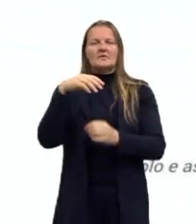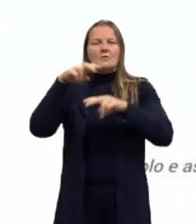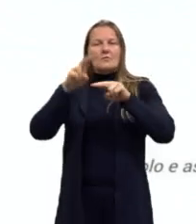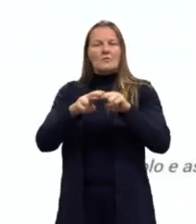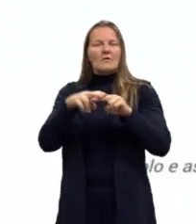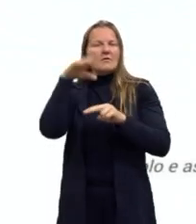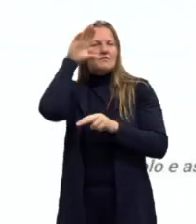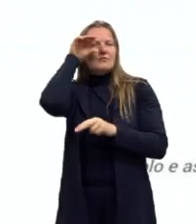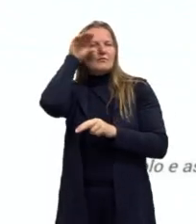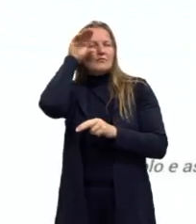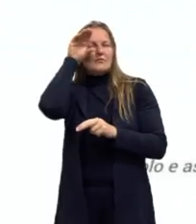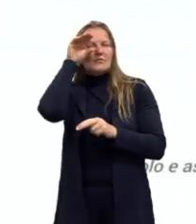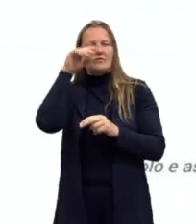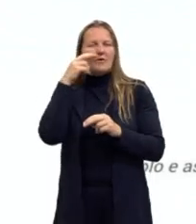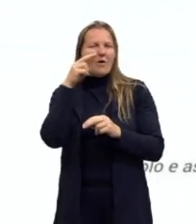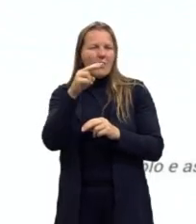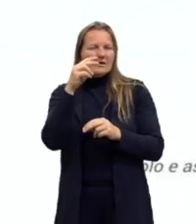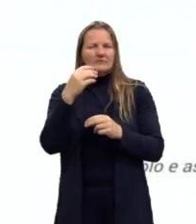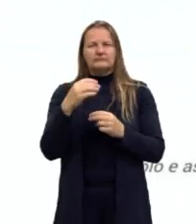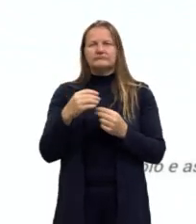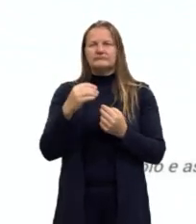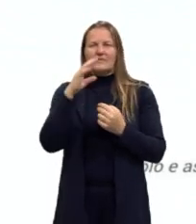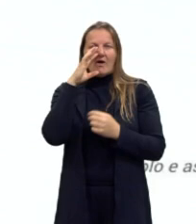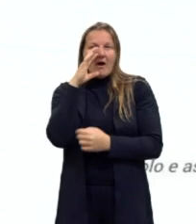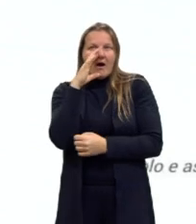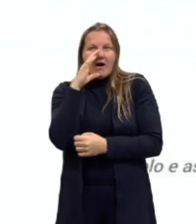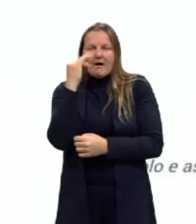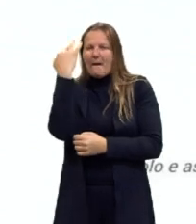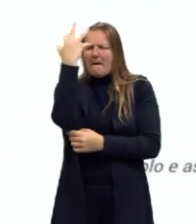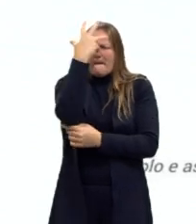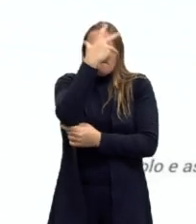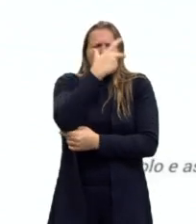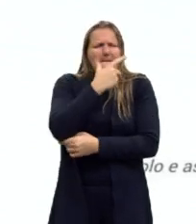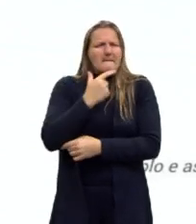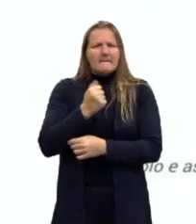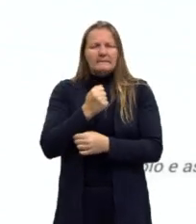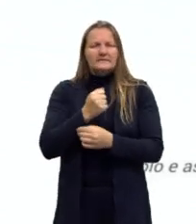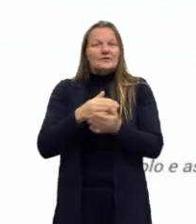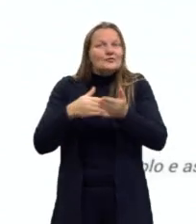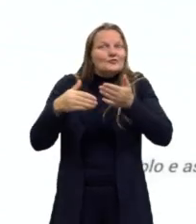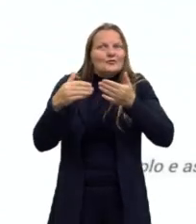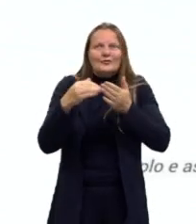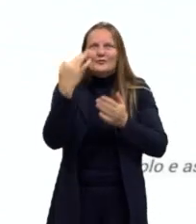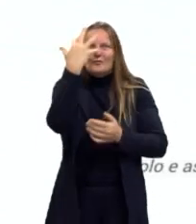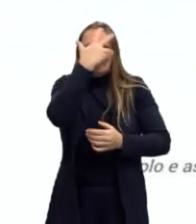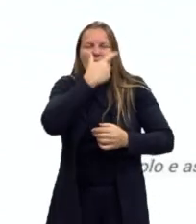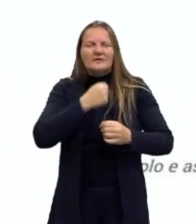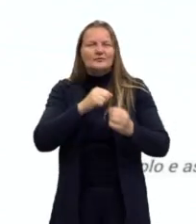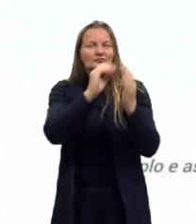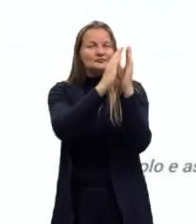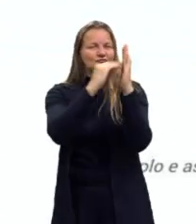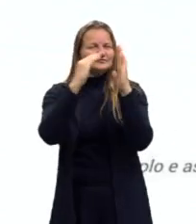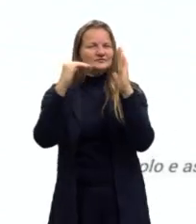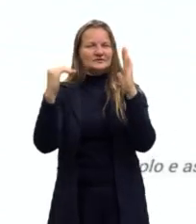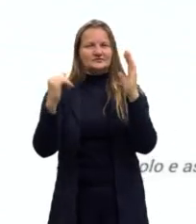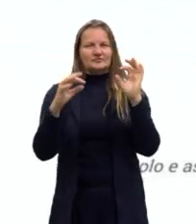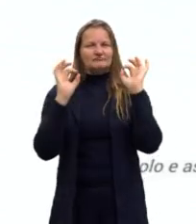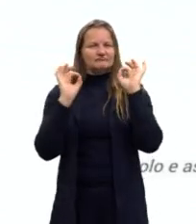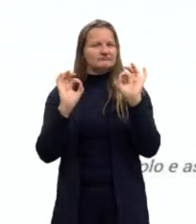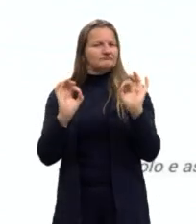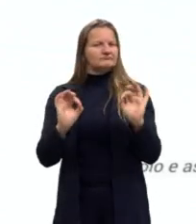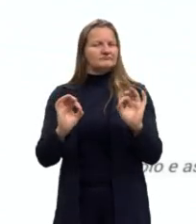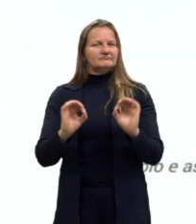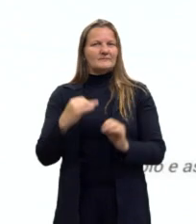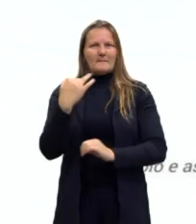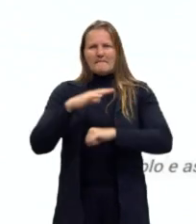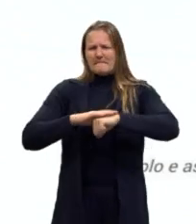porque o parnasianismo está ligado com essa questão da beleza, daquilo que é belo, daquilo que fica esteticamente mais